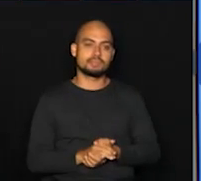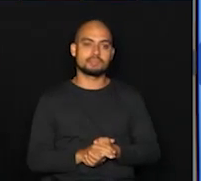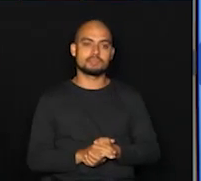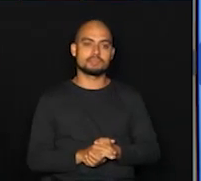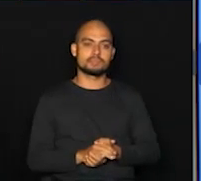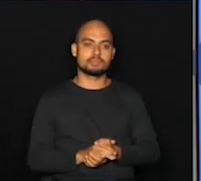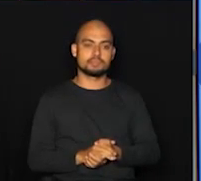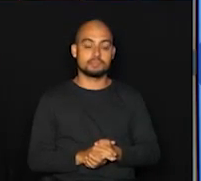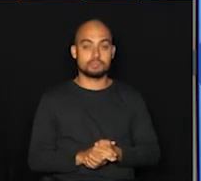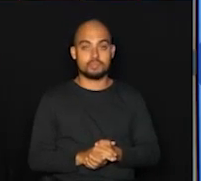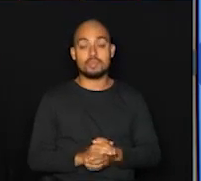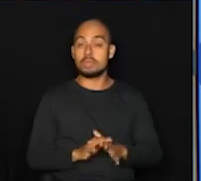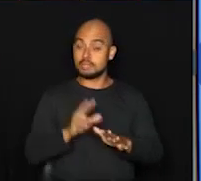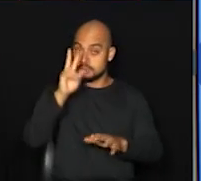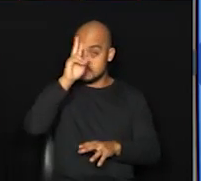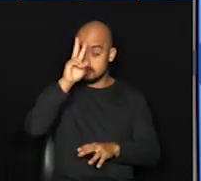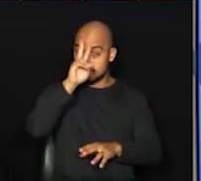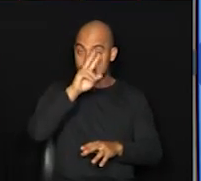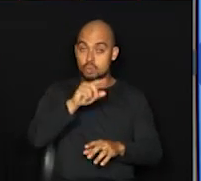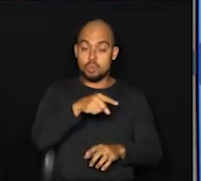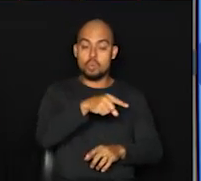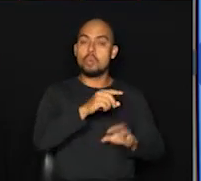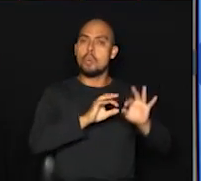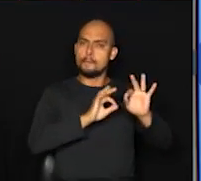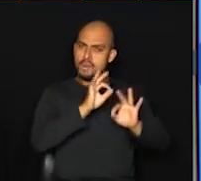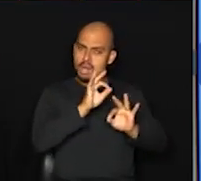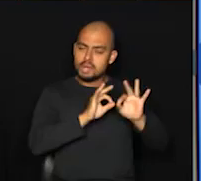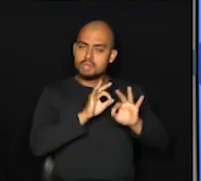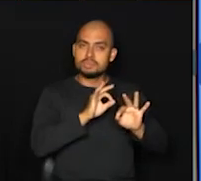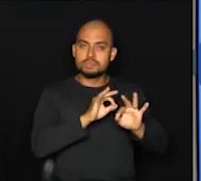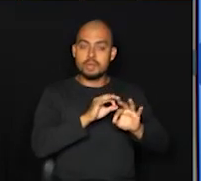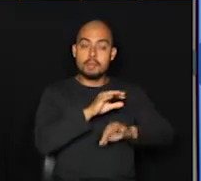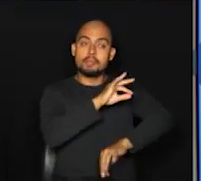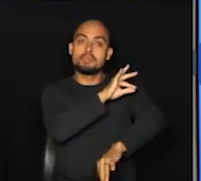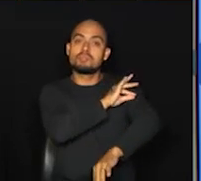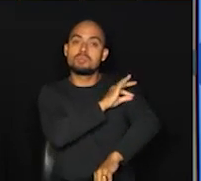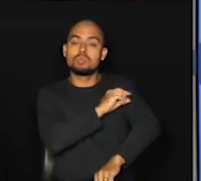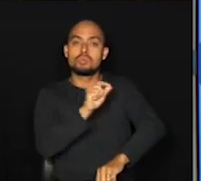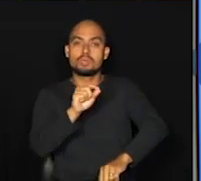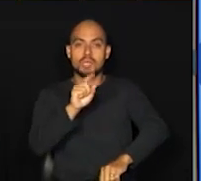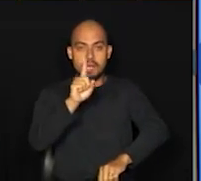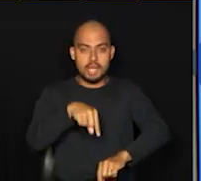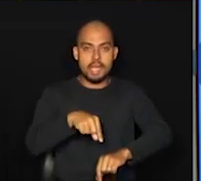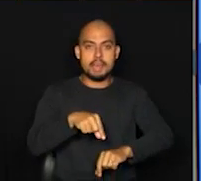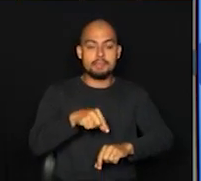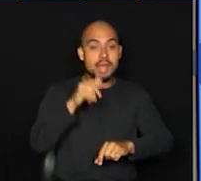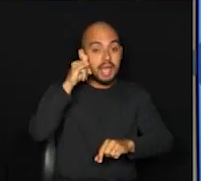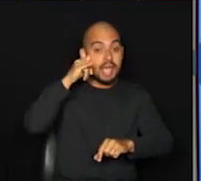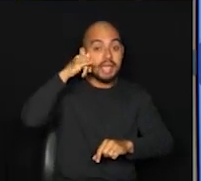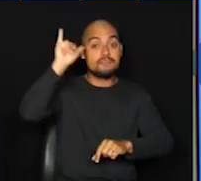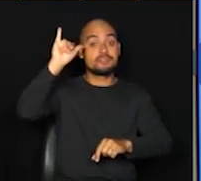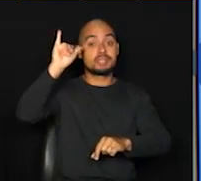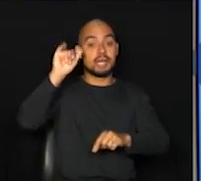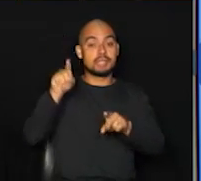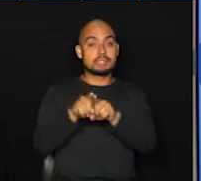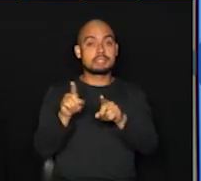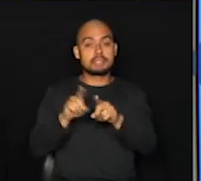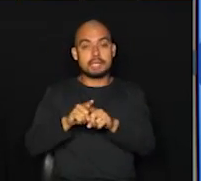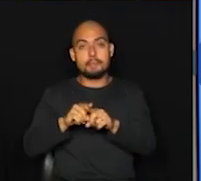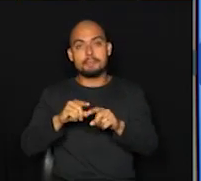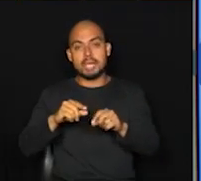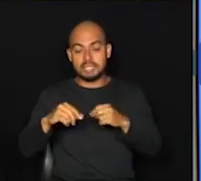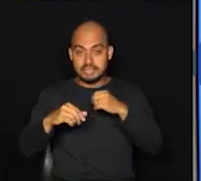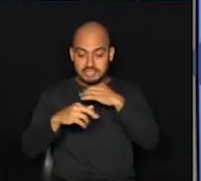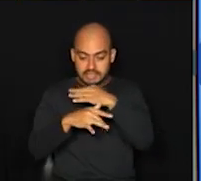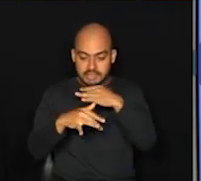Lembrando que este plano, na verdade, de acordo com a Prefeitura, é uma precaução e uma preparação da cidade para essa